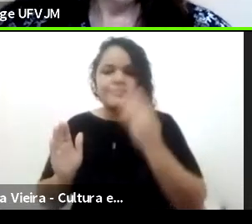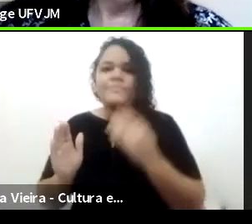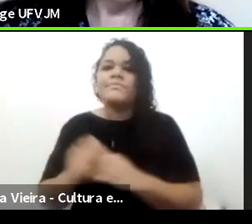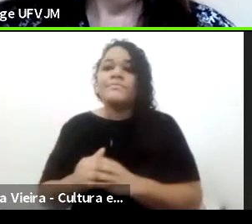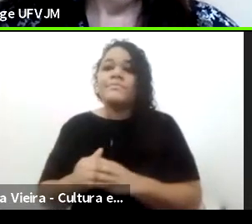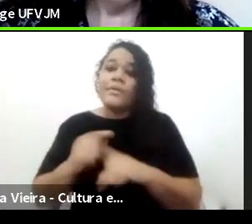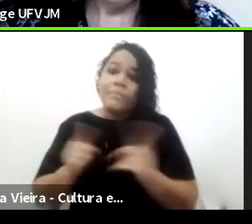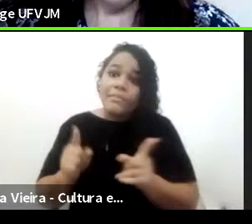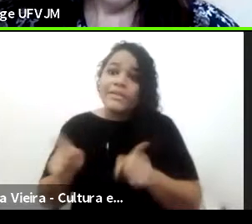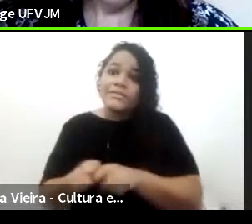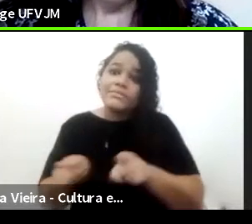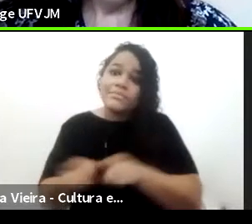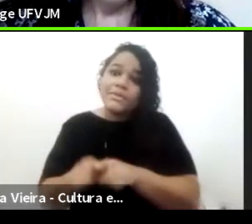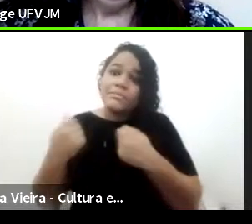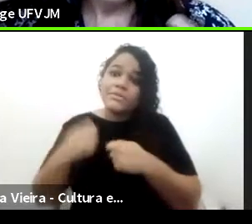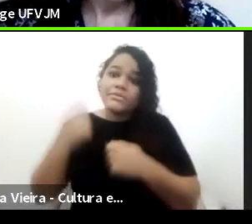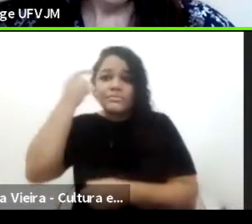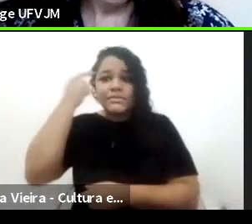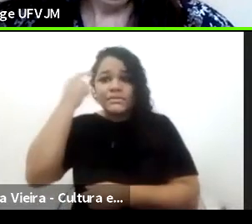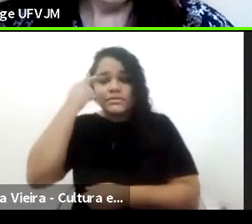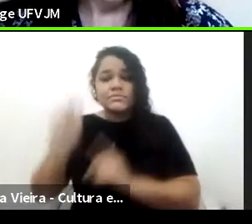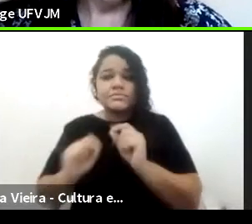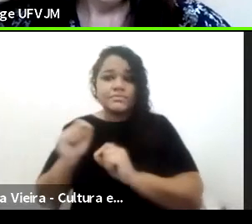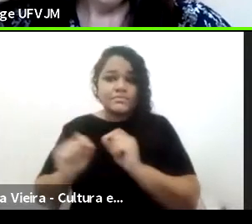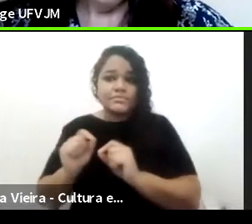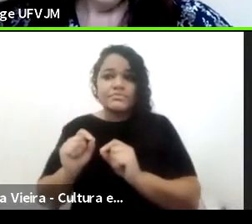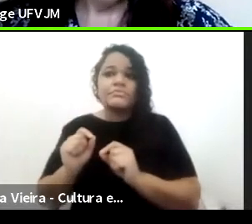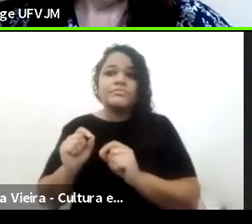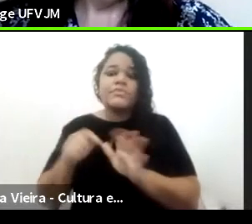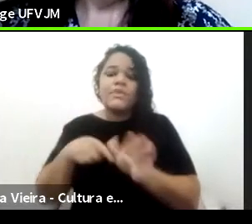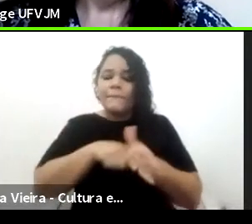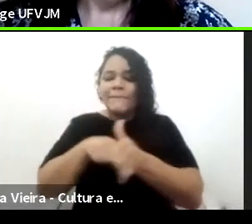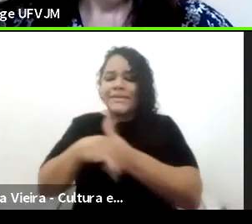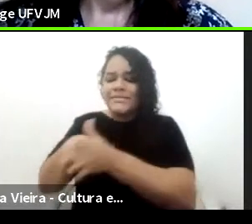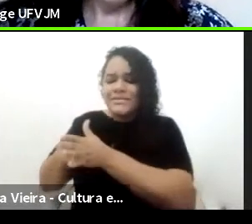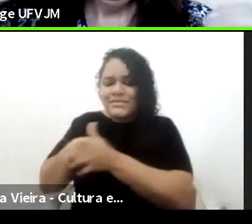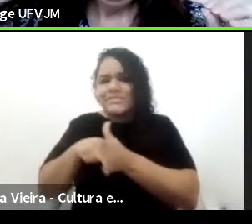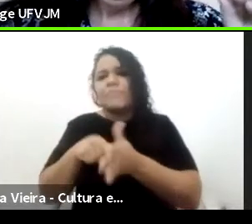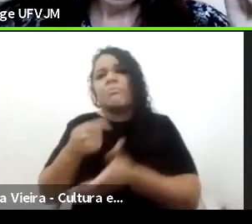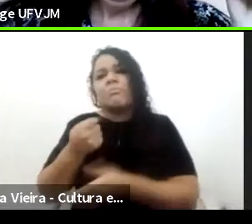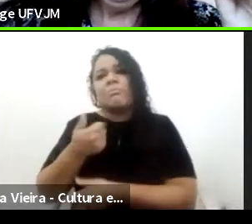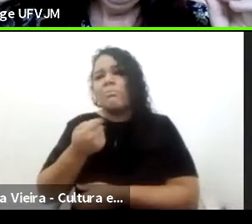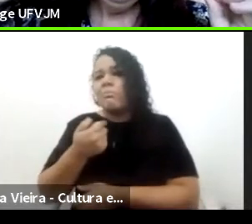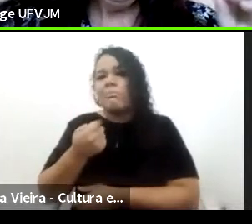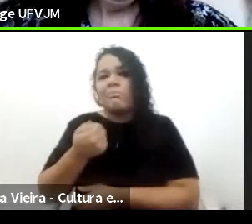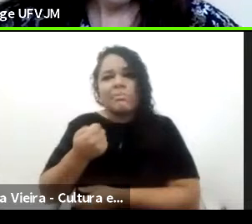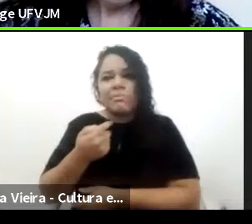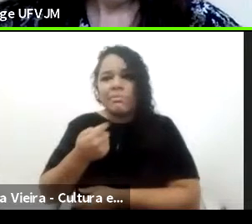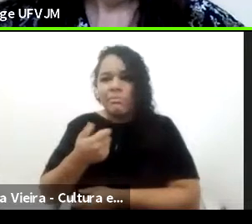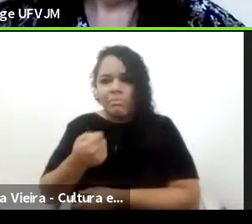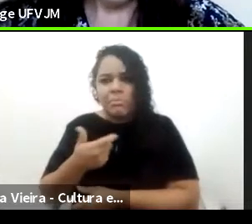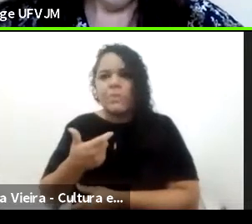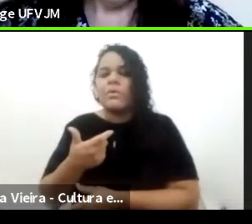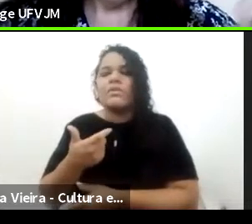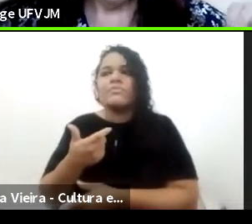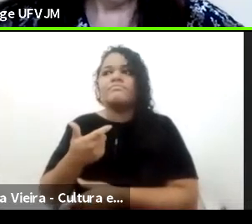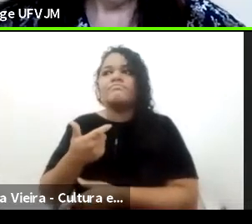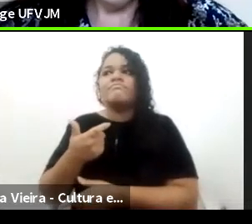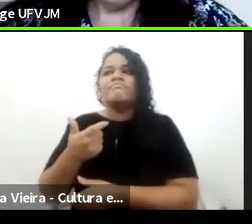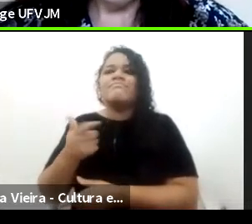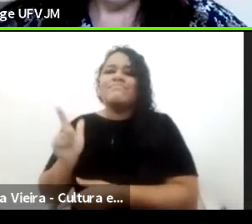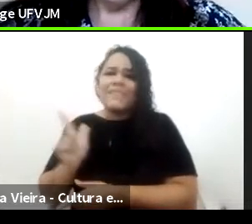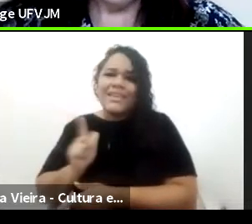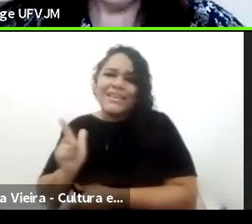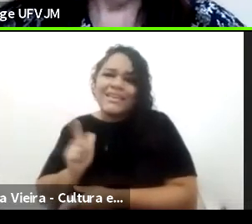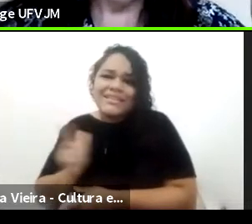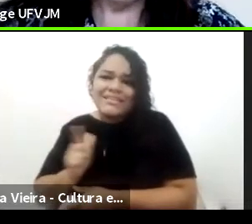também que existem poucas pesquisas, vamos dizer assim, que vão dizer que são, que se